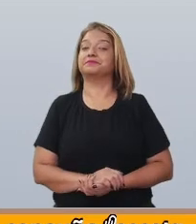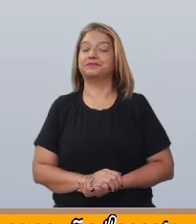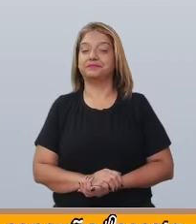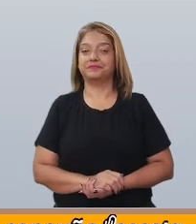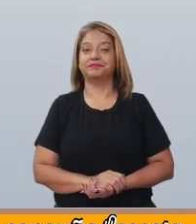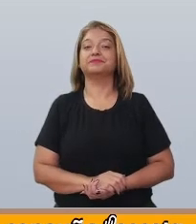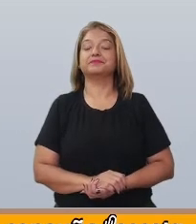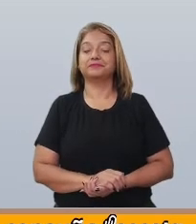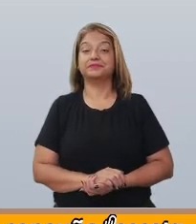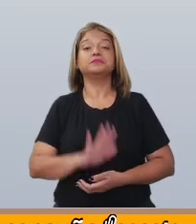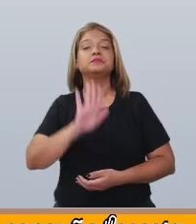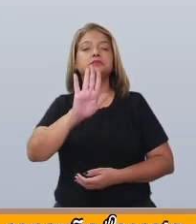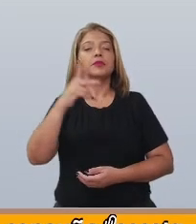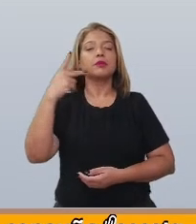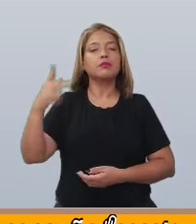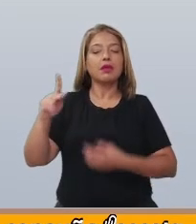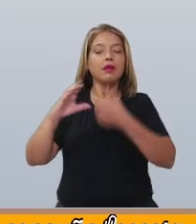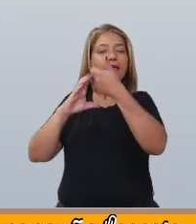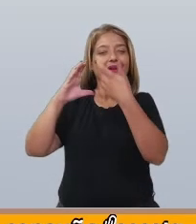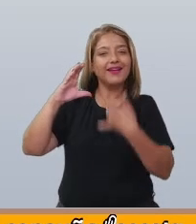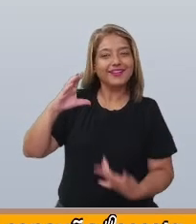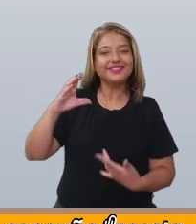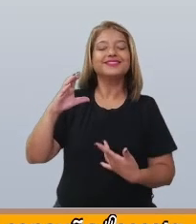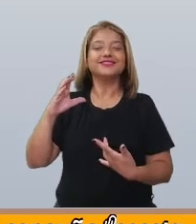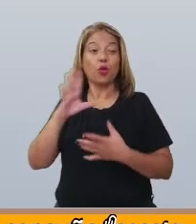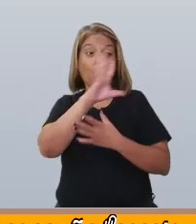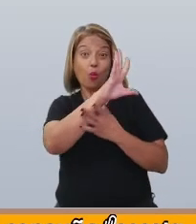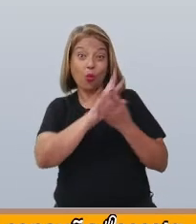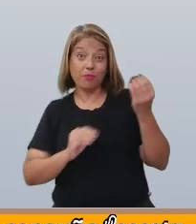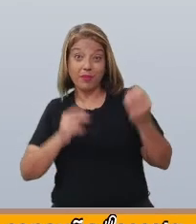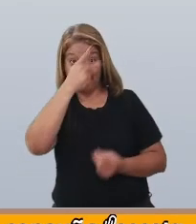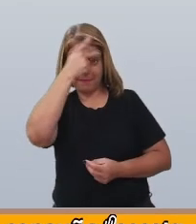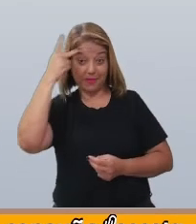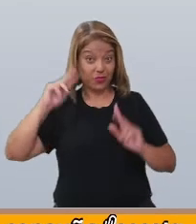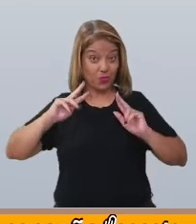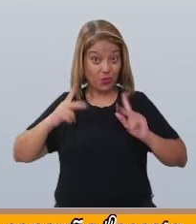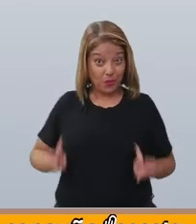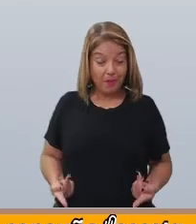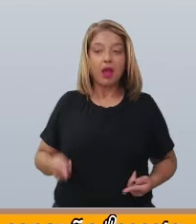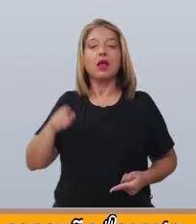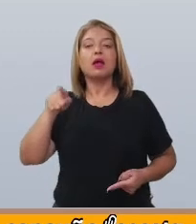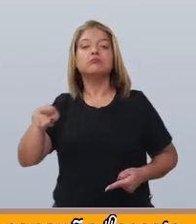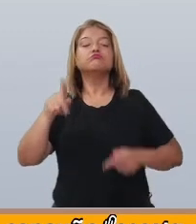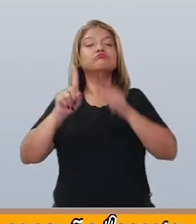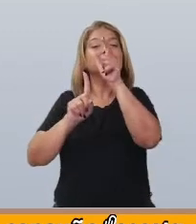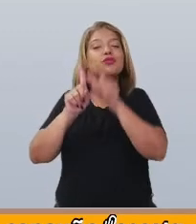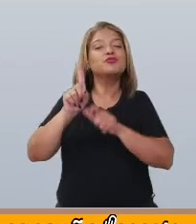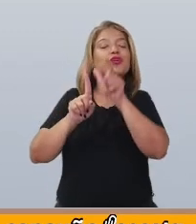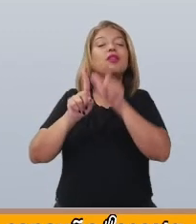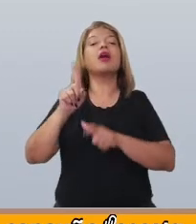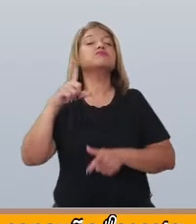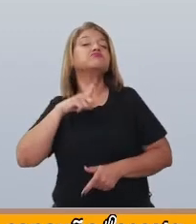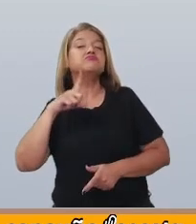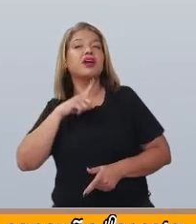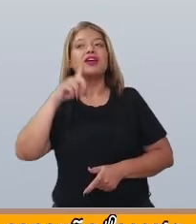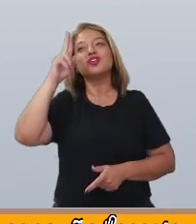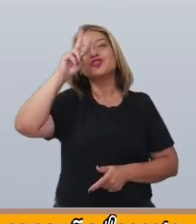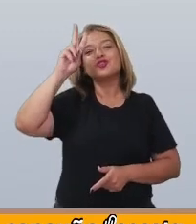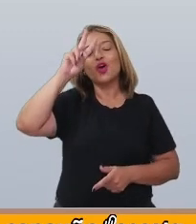Por meio dessa característica, as personagens movimentam-se e a história